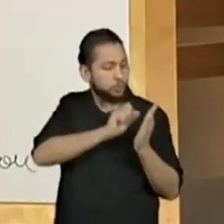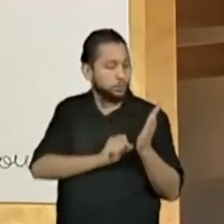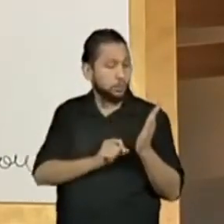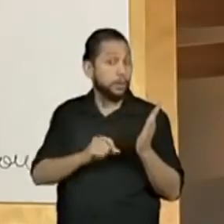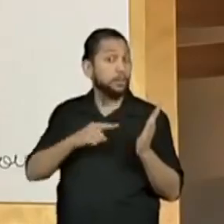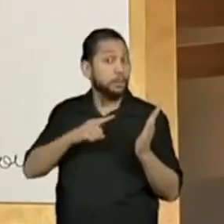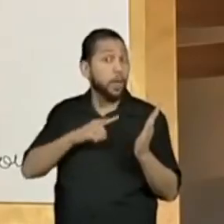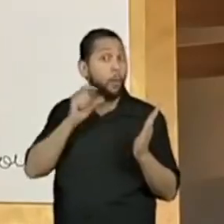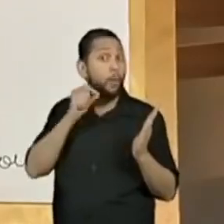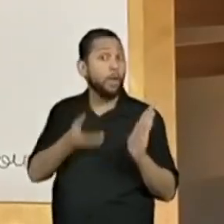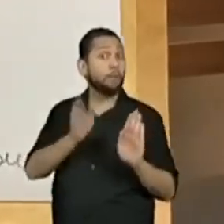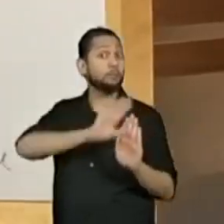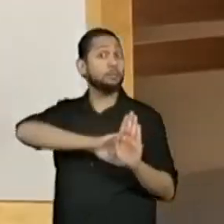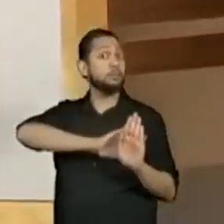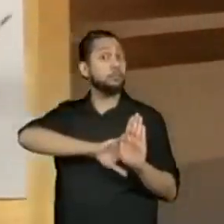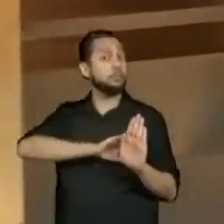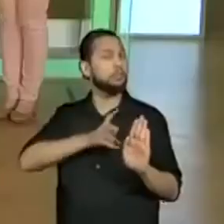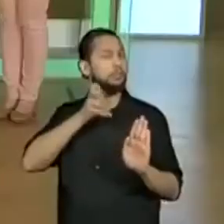Vê a primeira brincadeira?